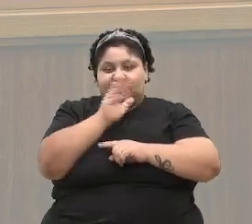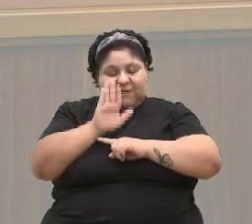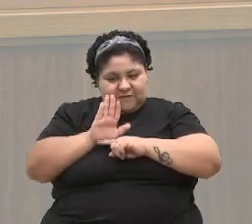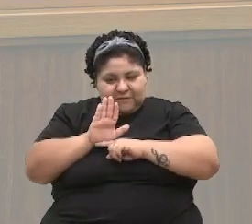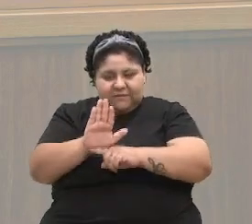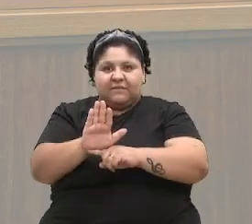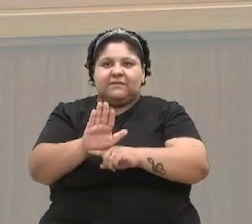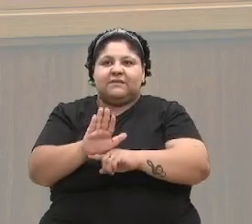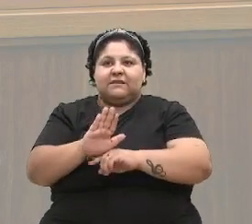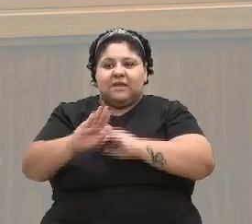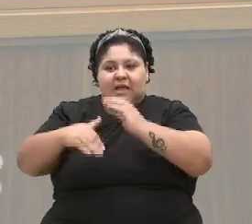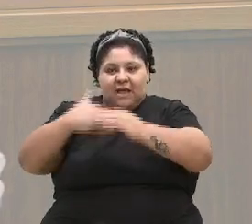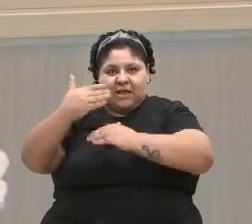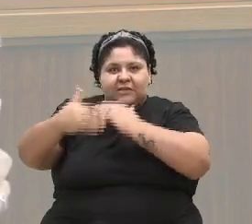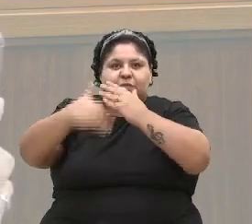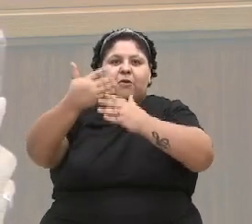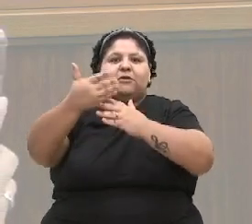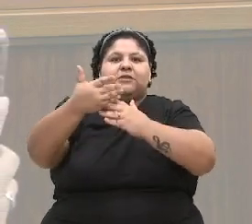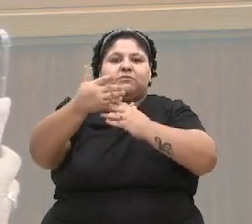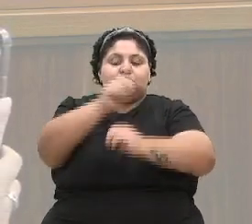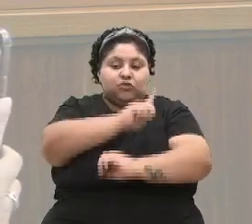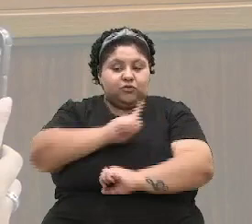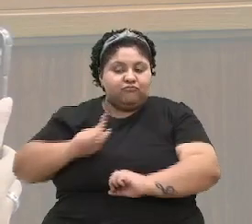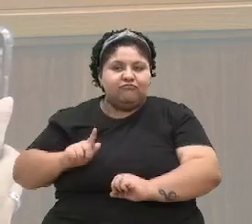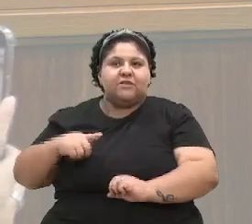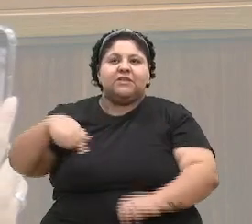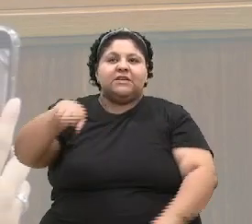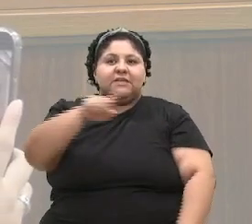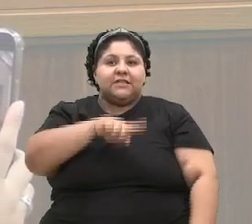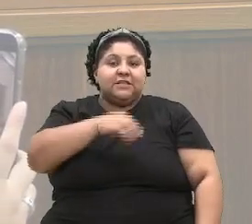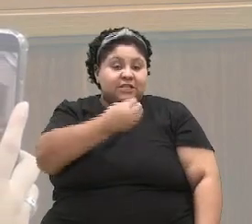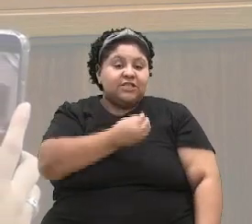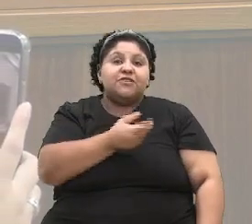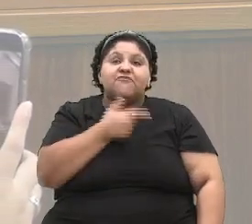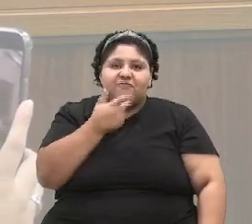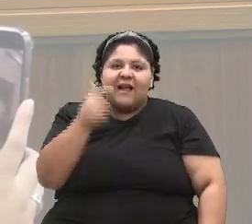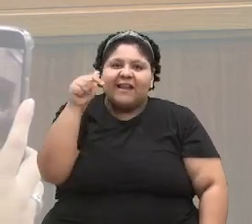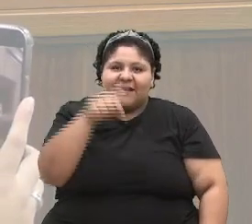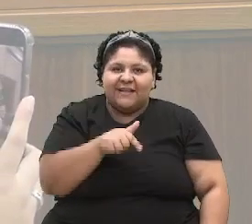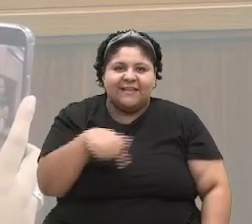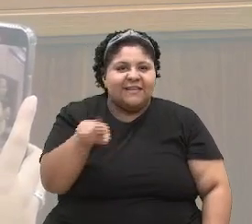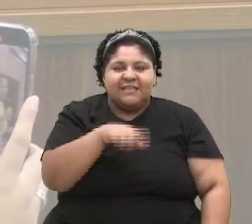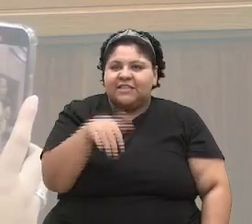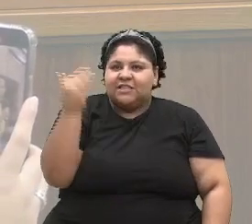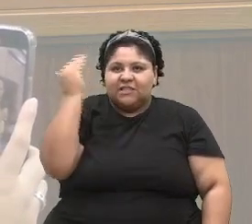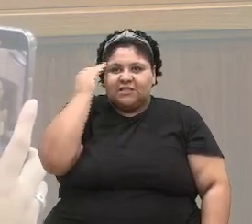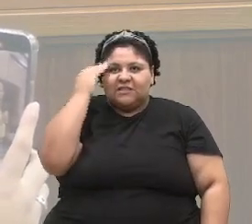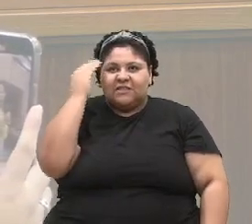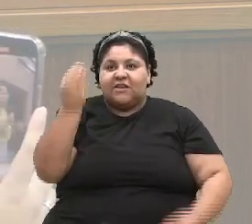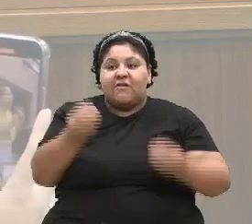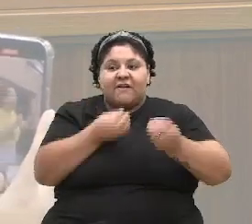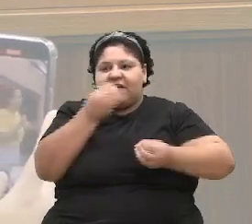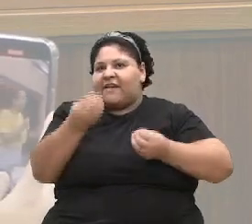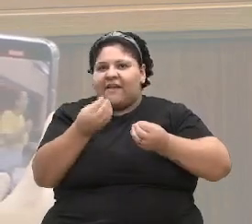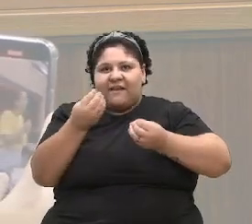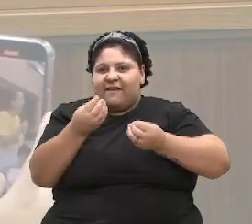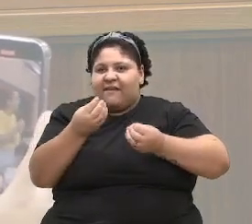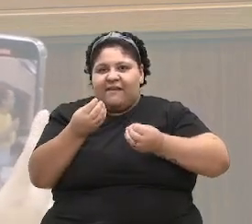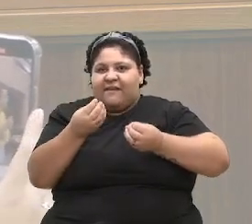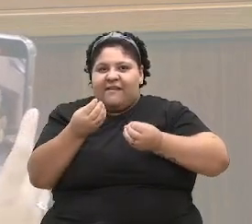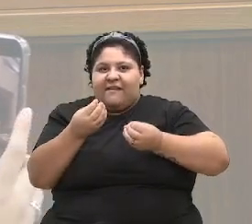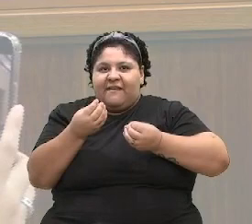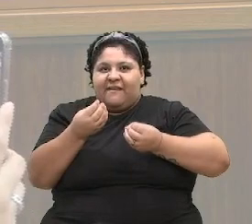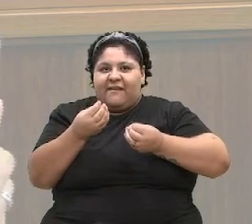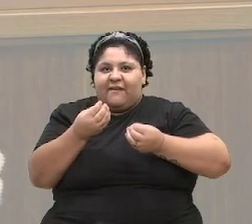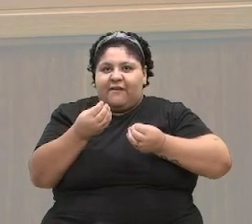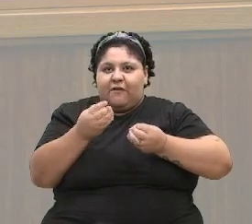as próximas gestões. A gente vive falando aqui dentro, a gente não sabe quem é que estará à frente da próxima